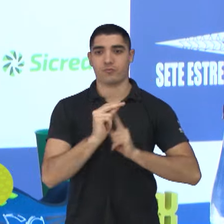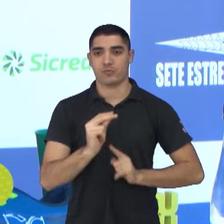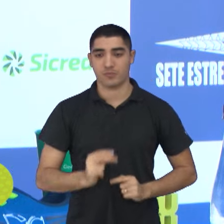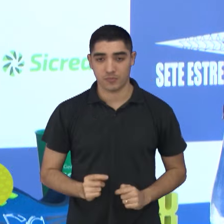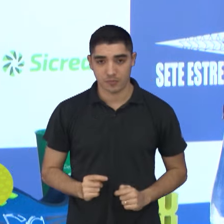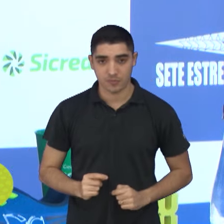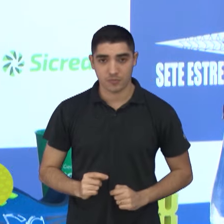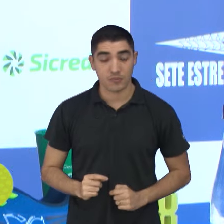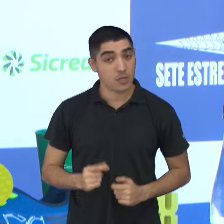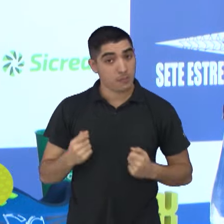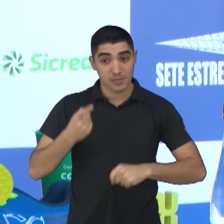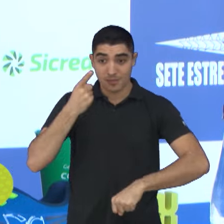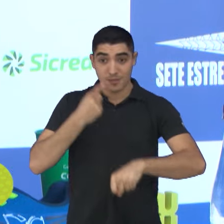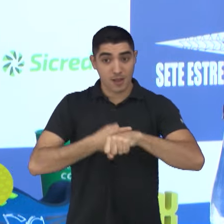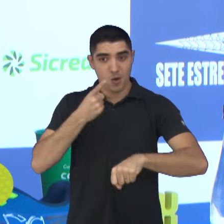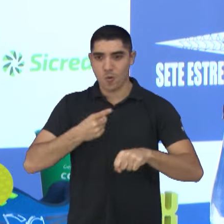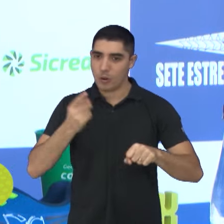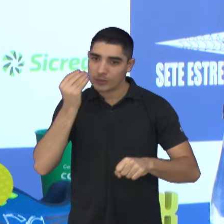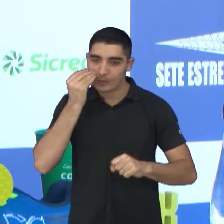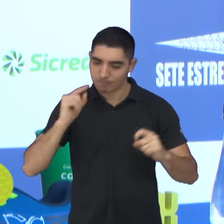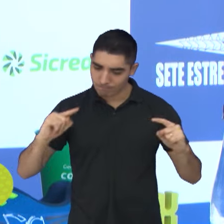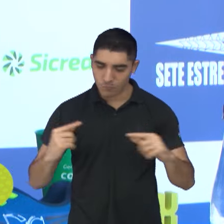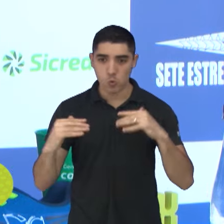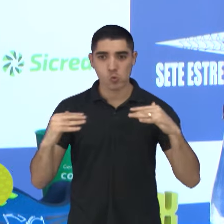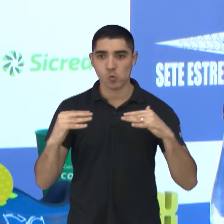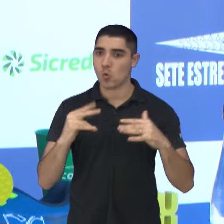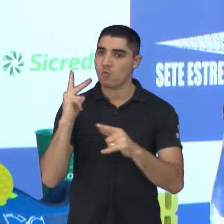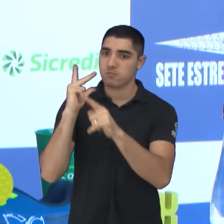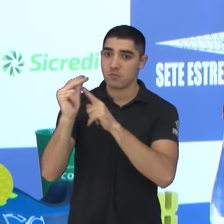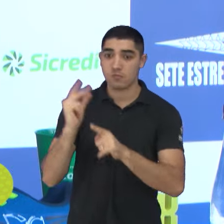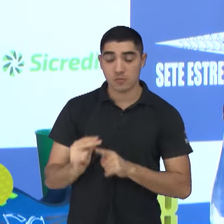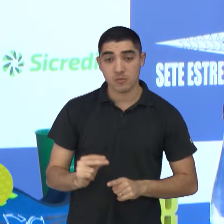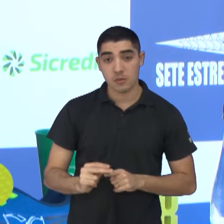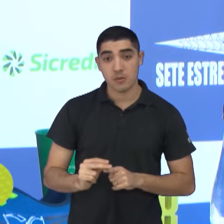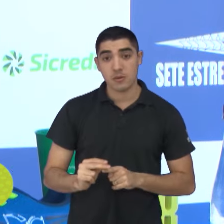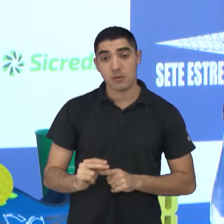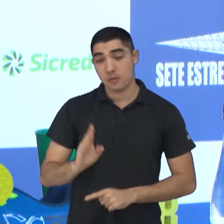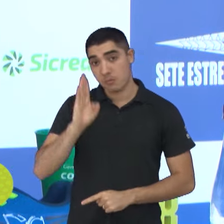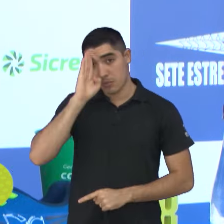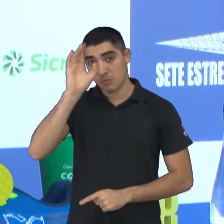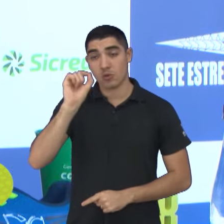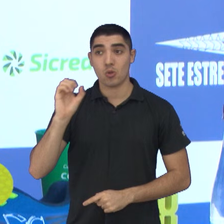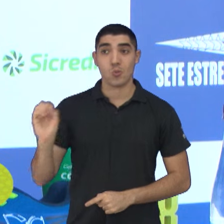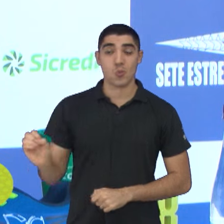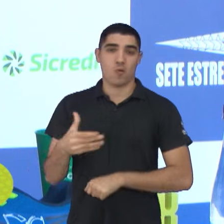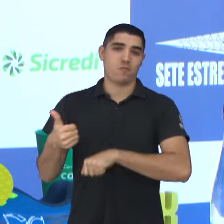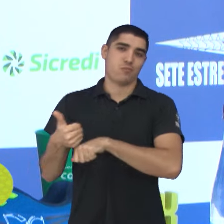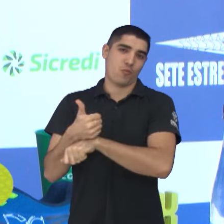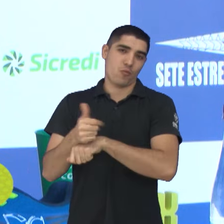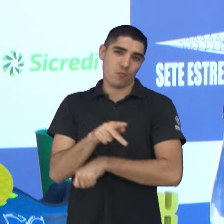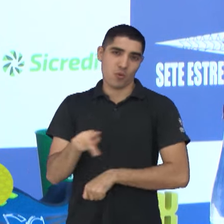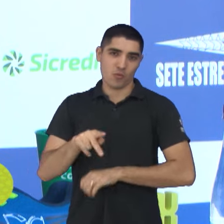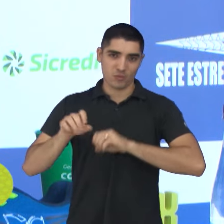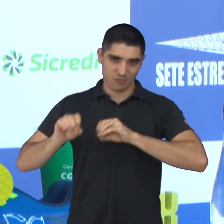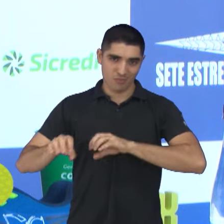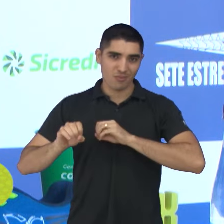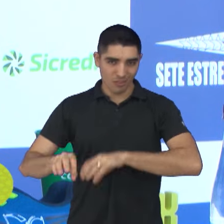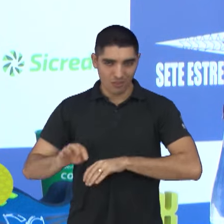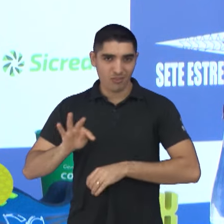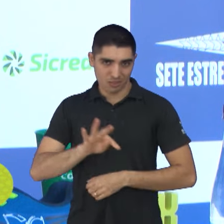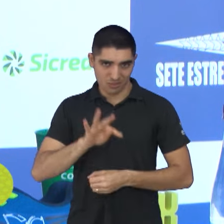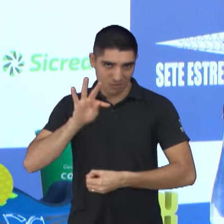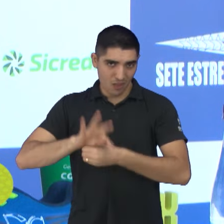haja uma resposta imediata, que se impacte com a presença do novo profissional na área, que se traduz em bom resultado.